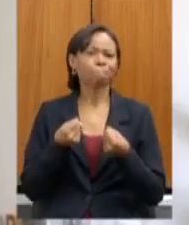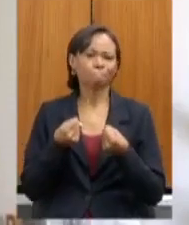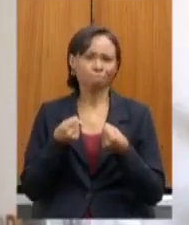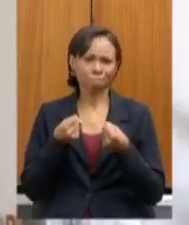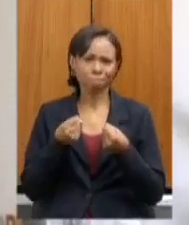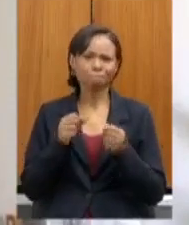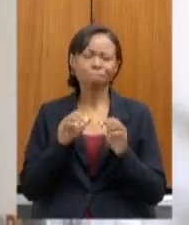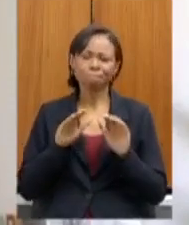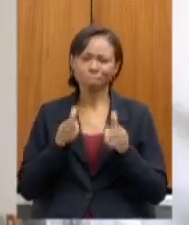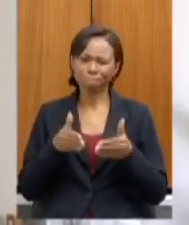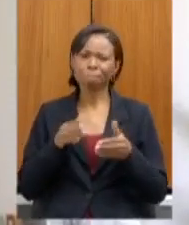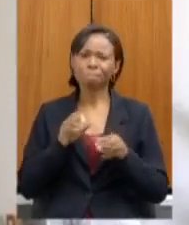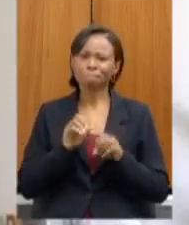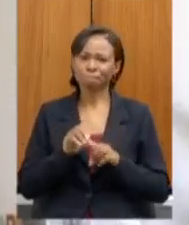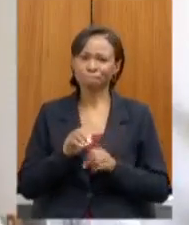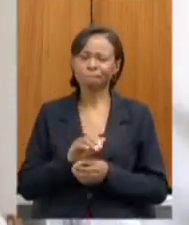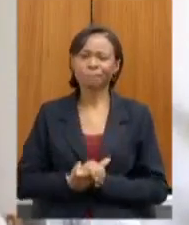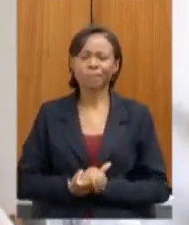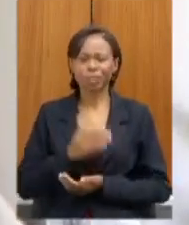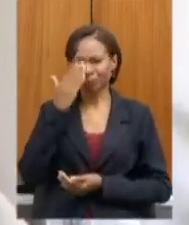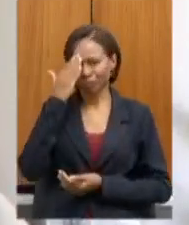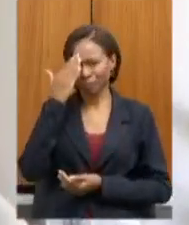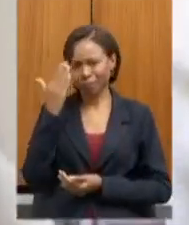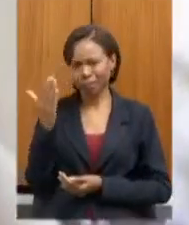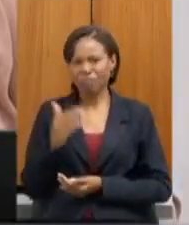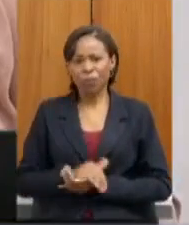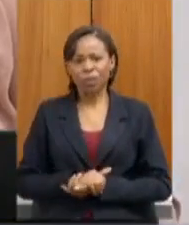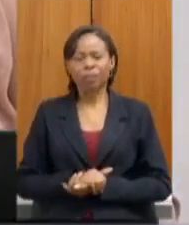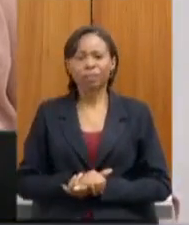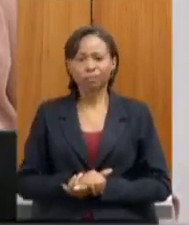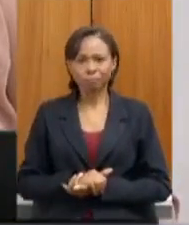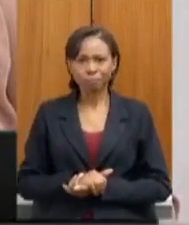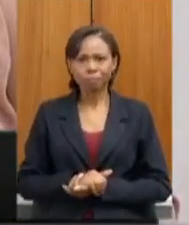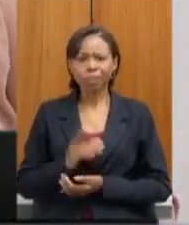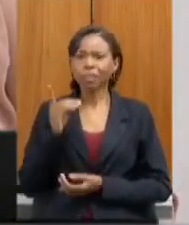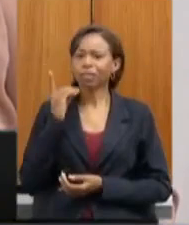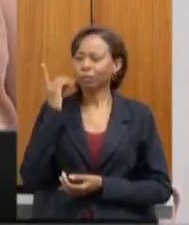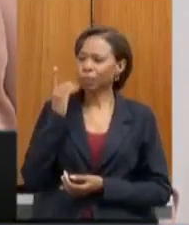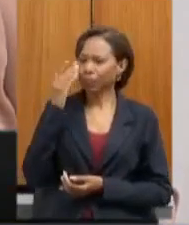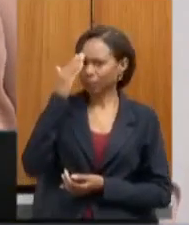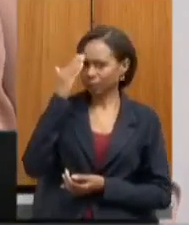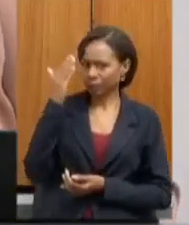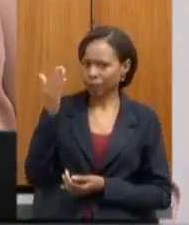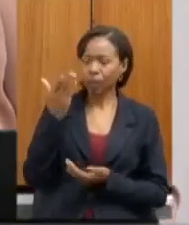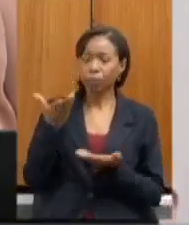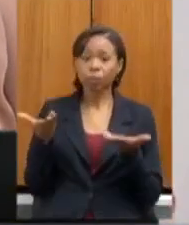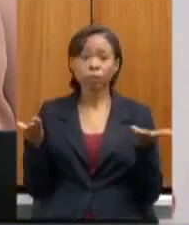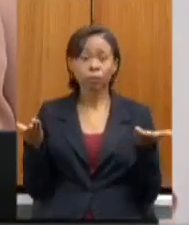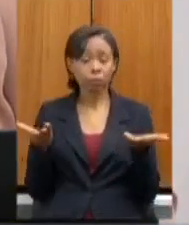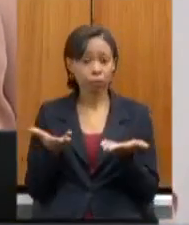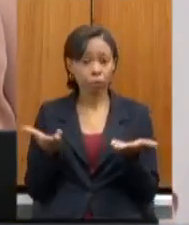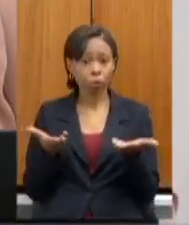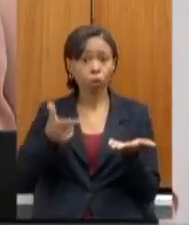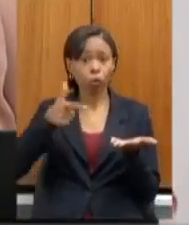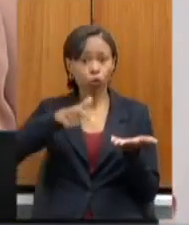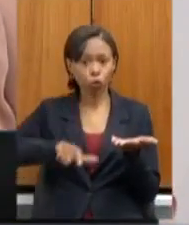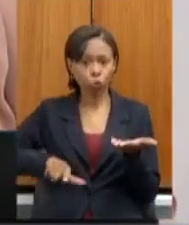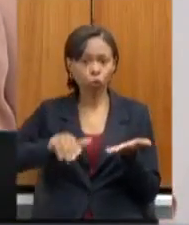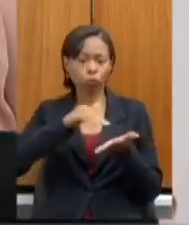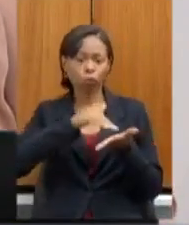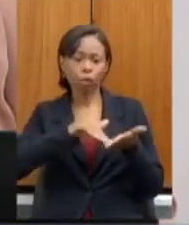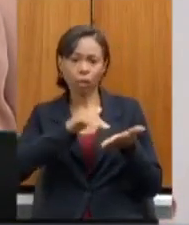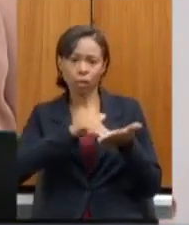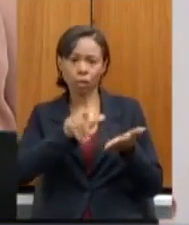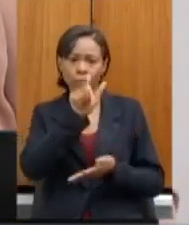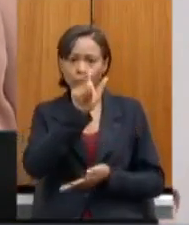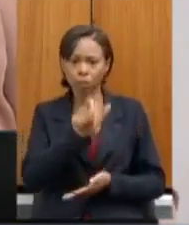dos serviços obrigada obrigada deputada agora passo novamente para a secretária